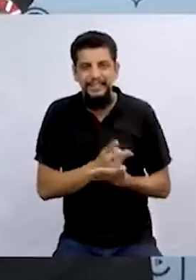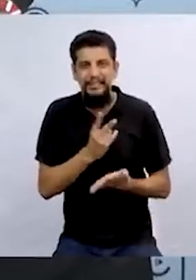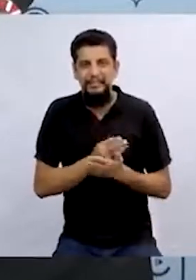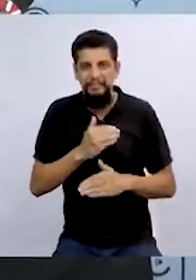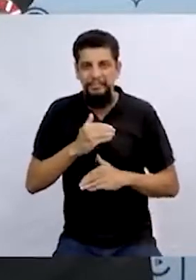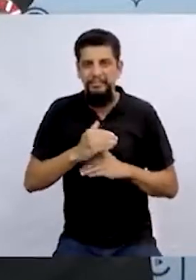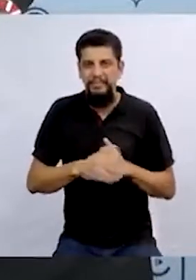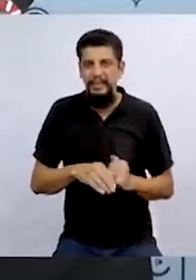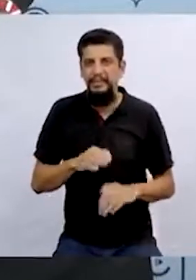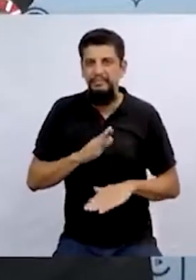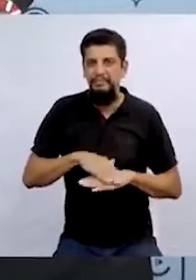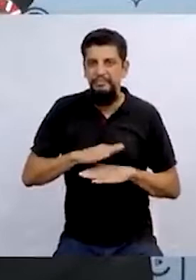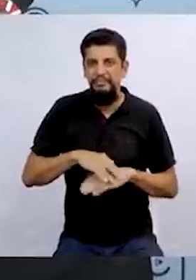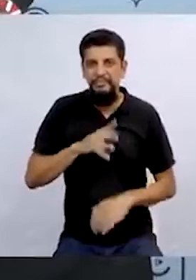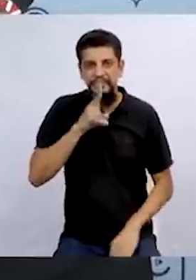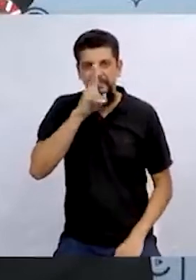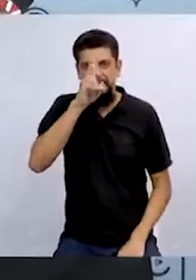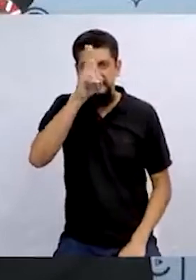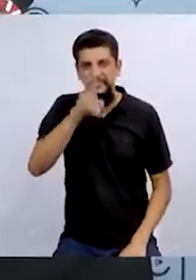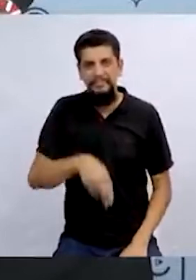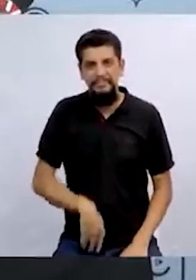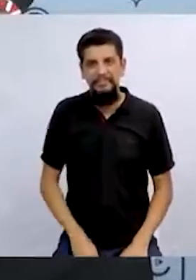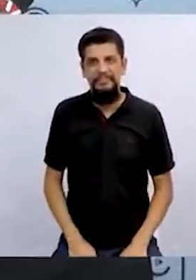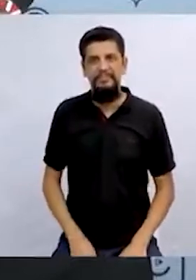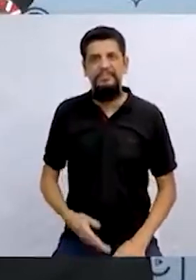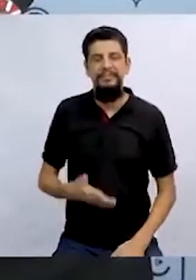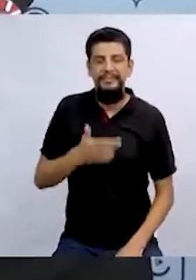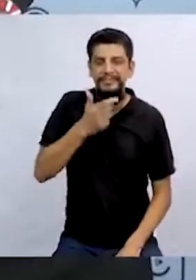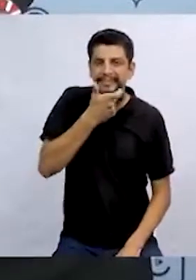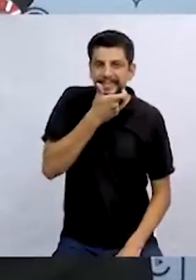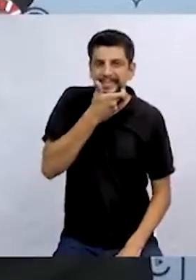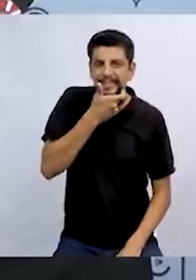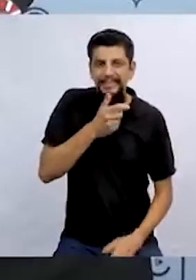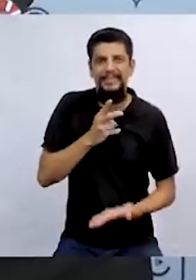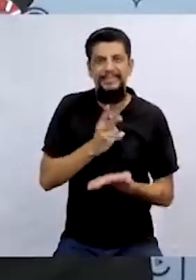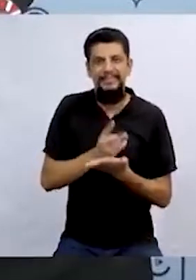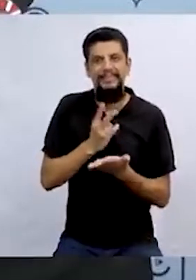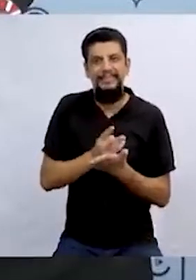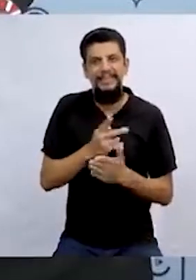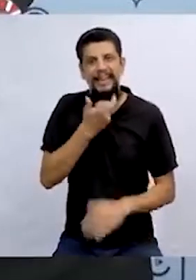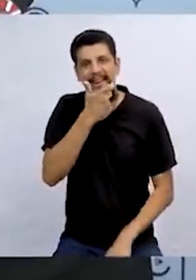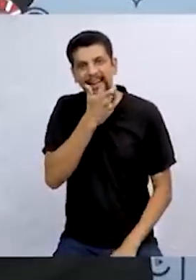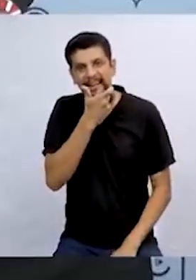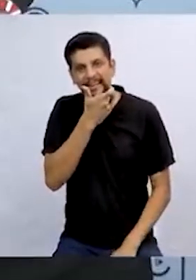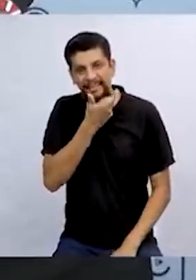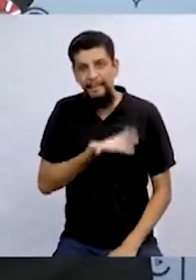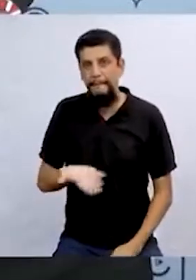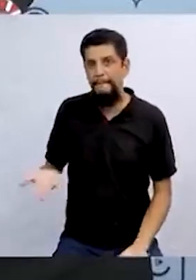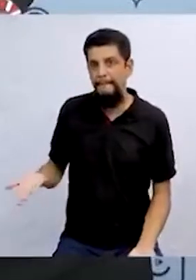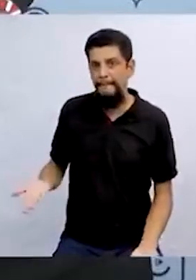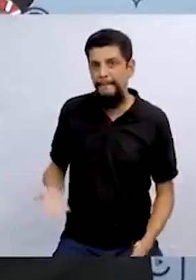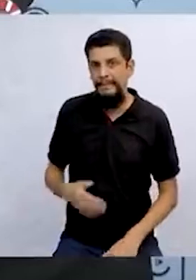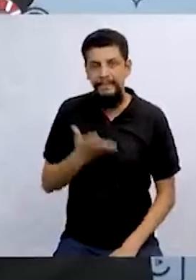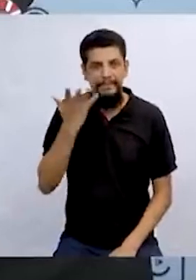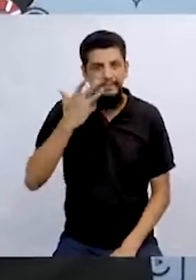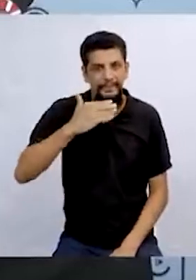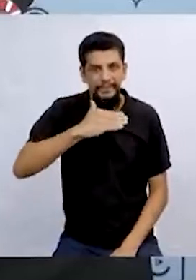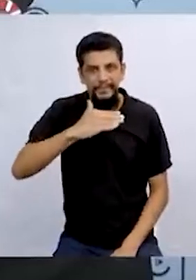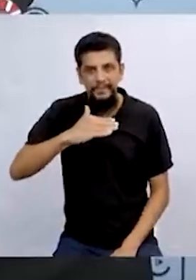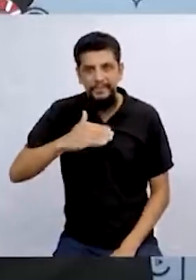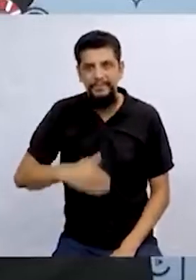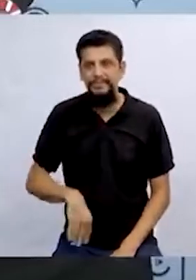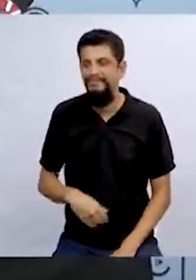vez mais escancarada, cada vez mais descontrolada, cada vez mais escangalhada. E as